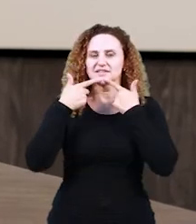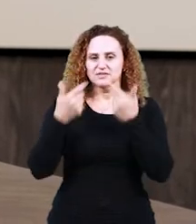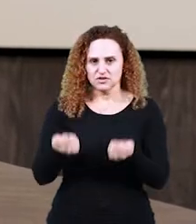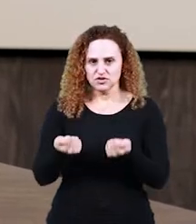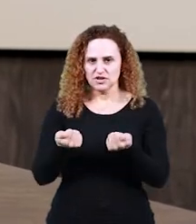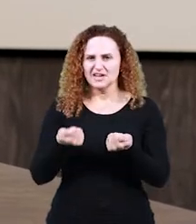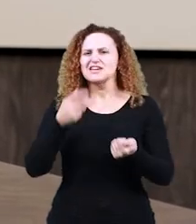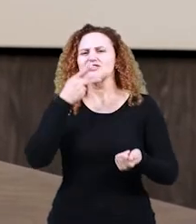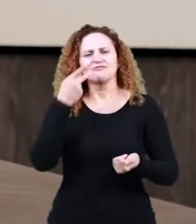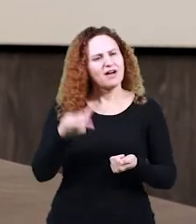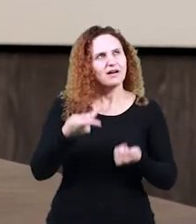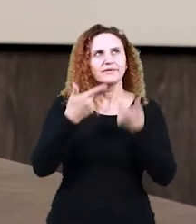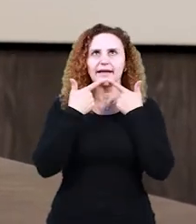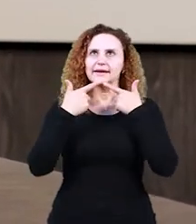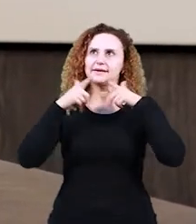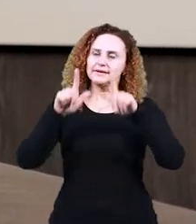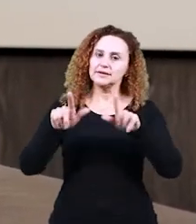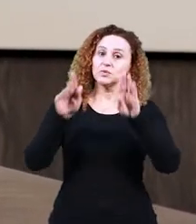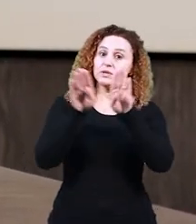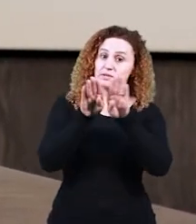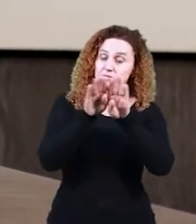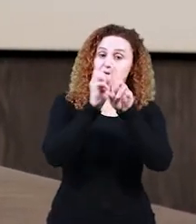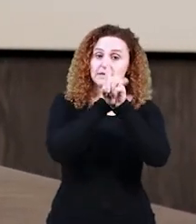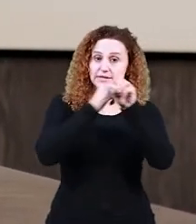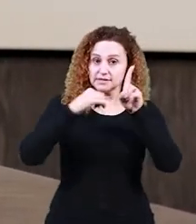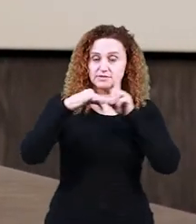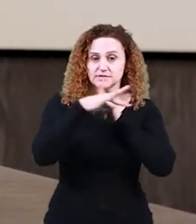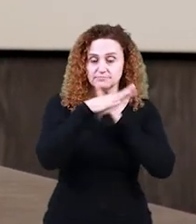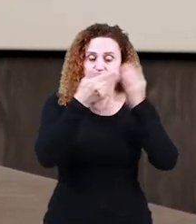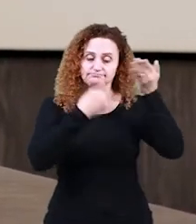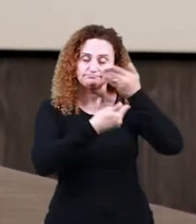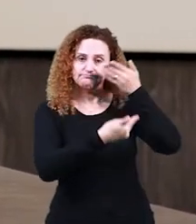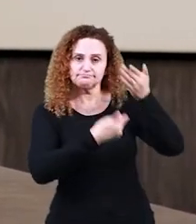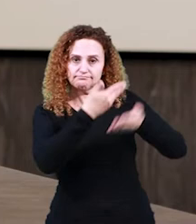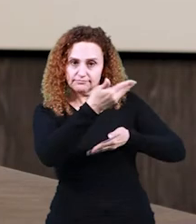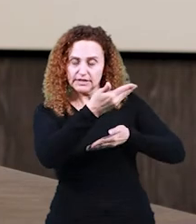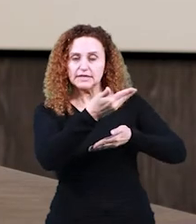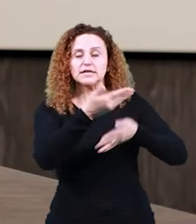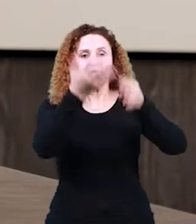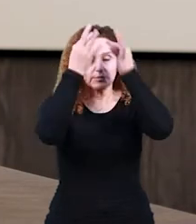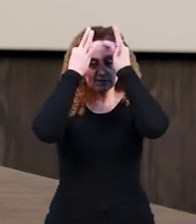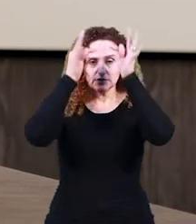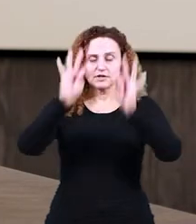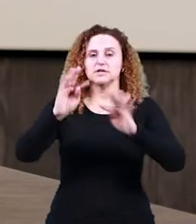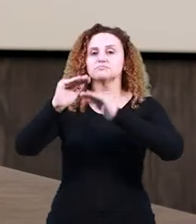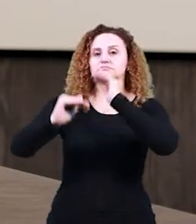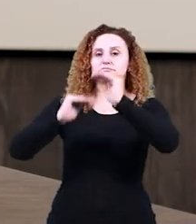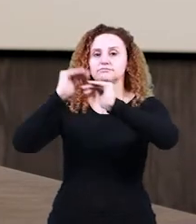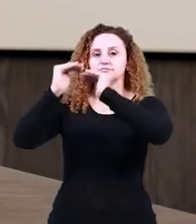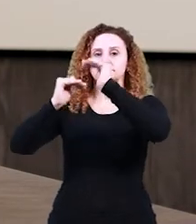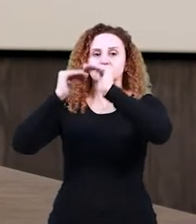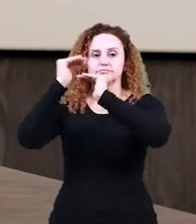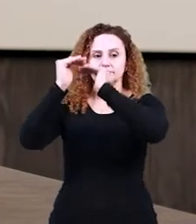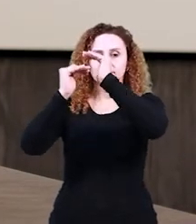língua e sociedade. Importante lembrar então que a sociolinguística é uma teoria que se desenvolveu justamente